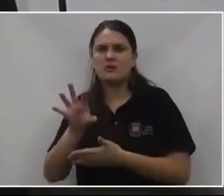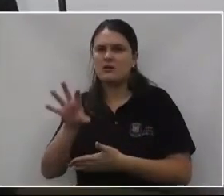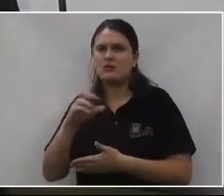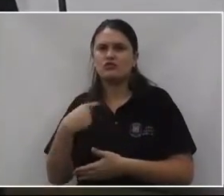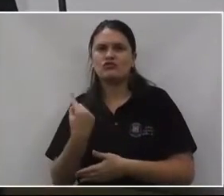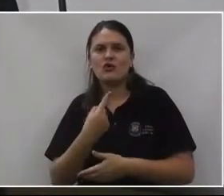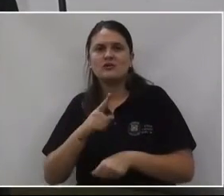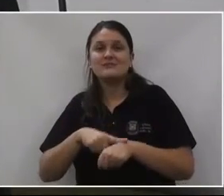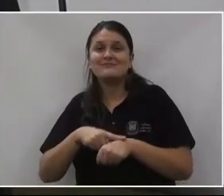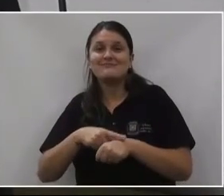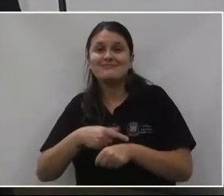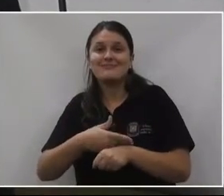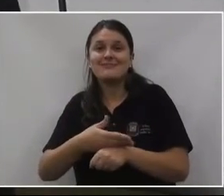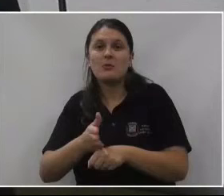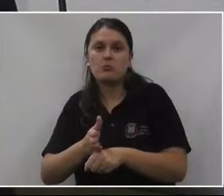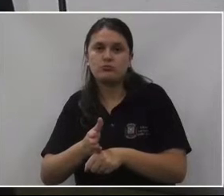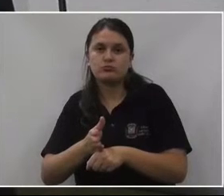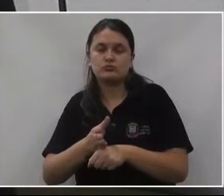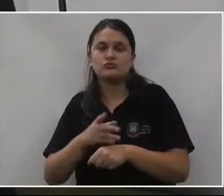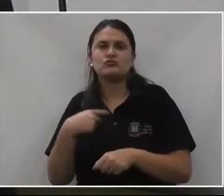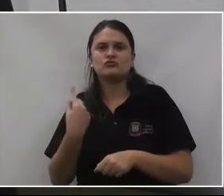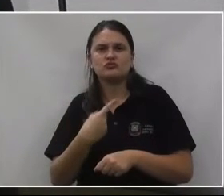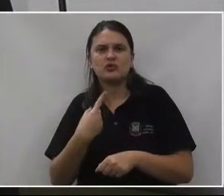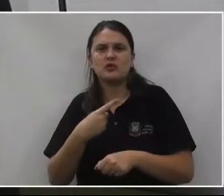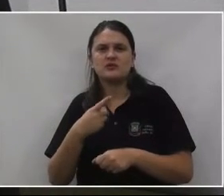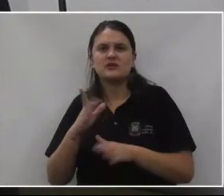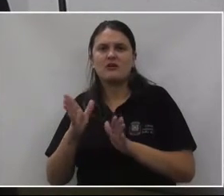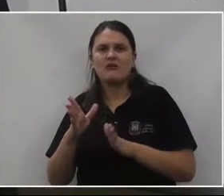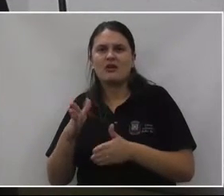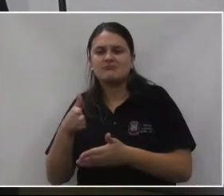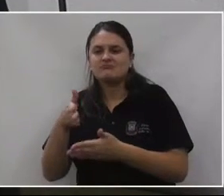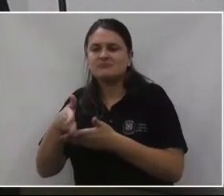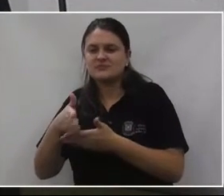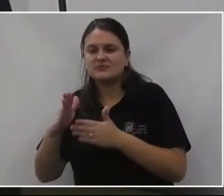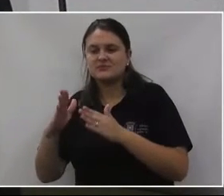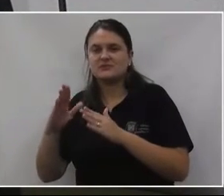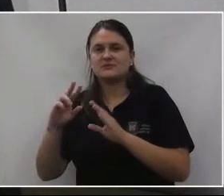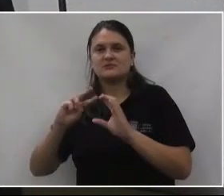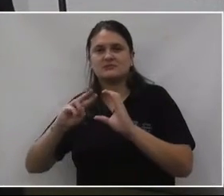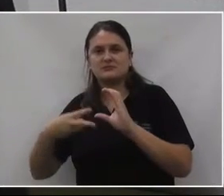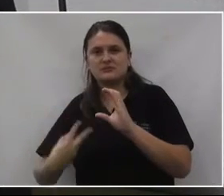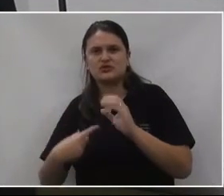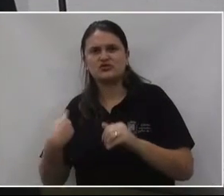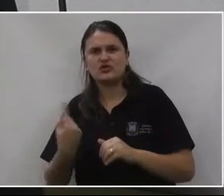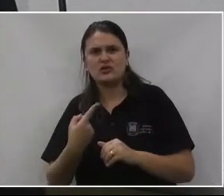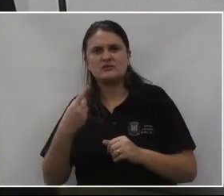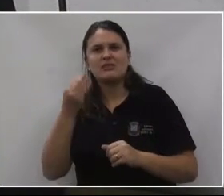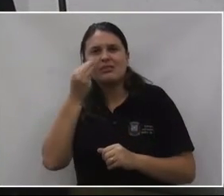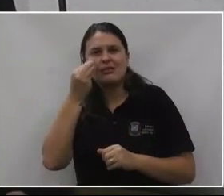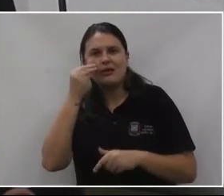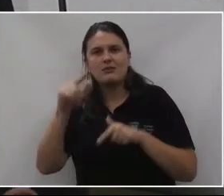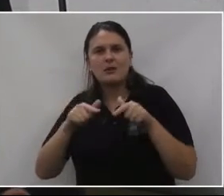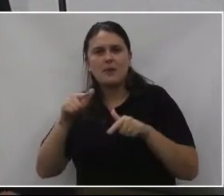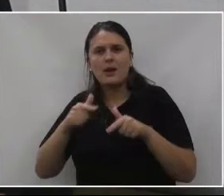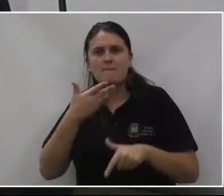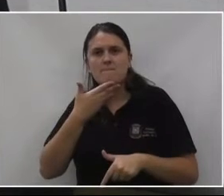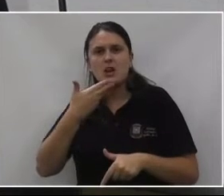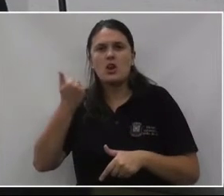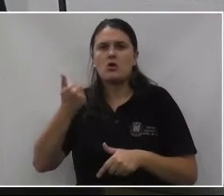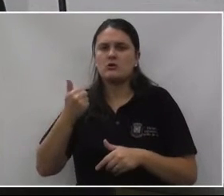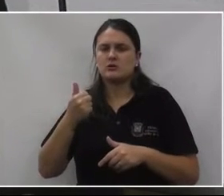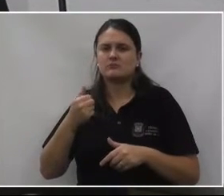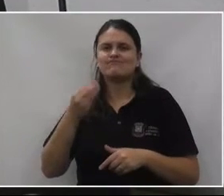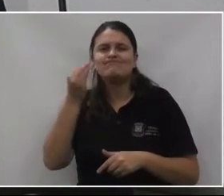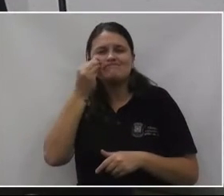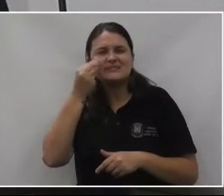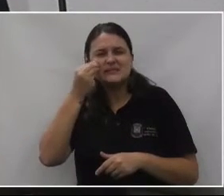estamos aqui de passagem, nós somos inquilinos da Câmara de Vereadores, então nós temos que fazer o melhor, fazer o máximo